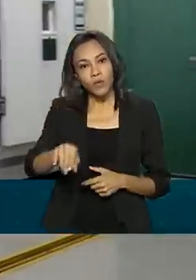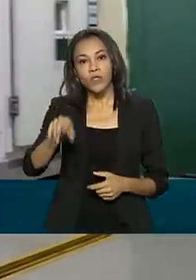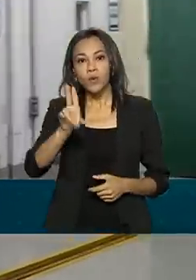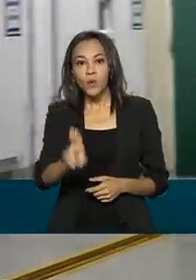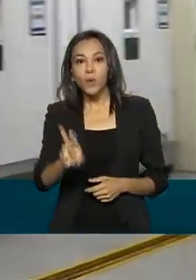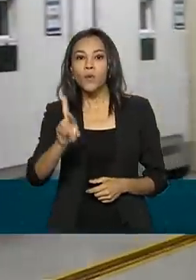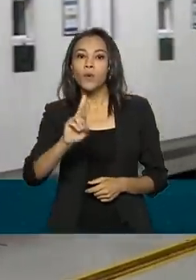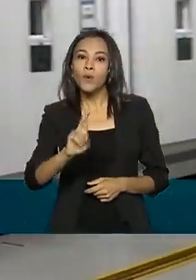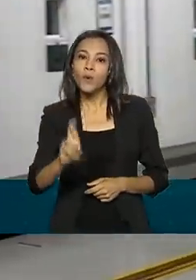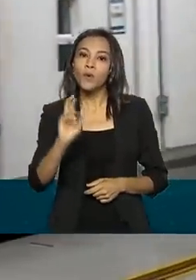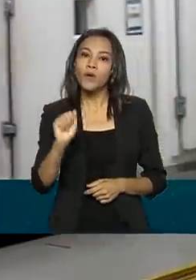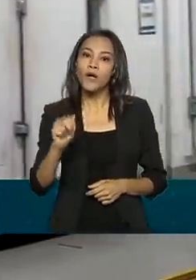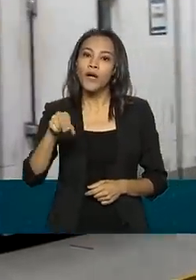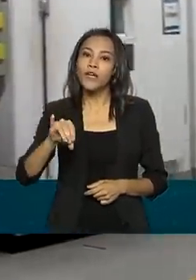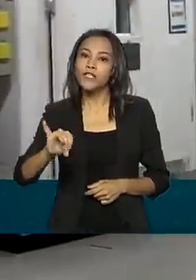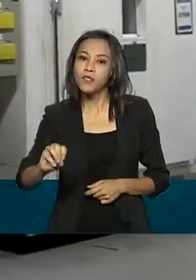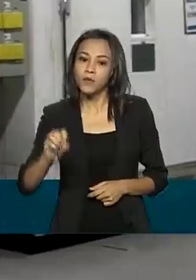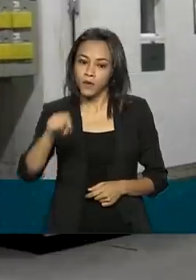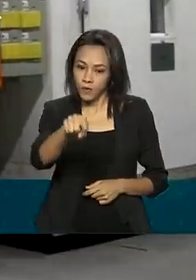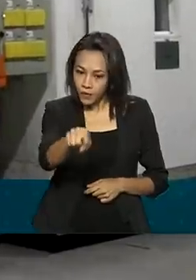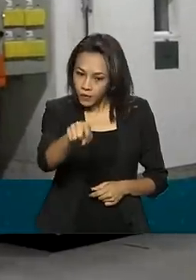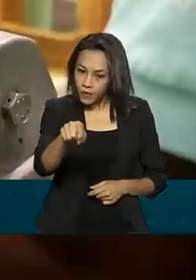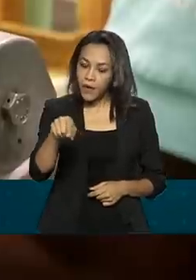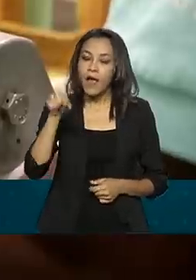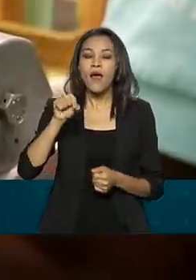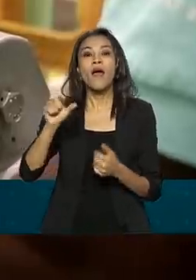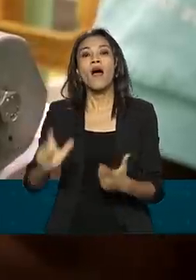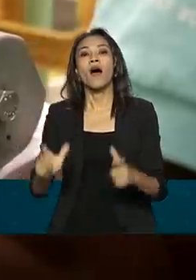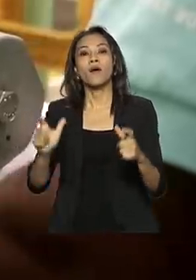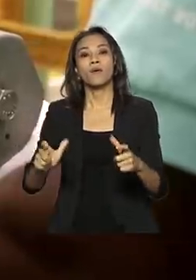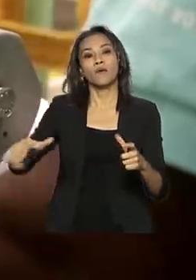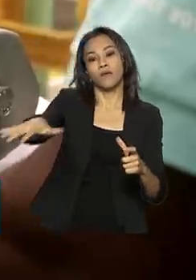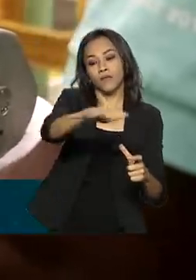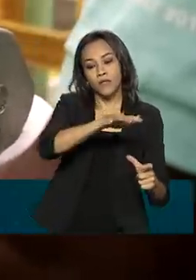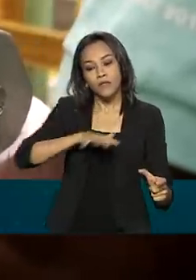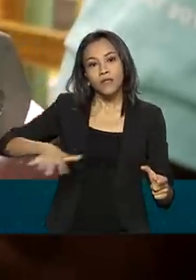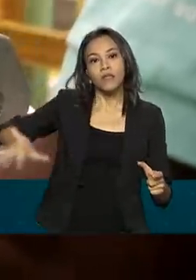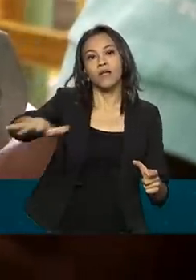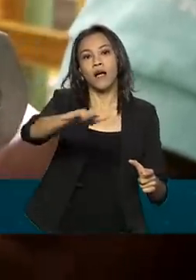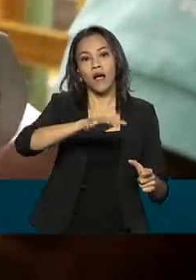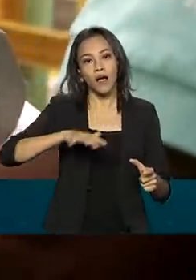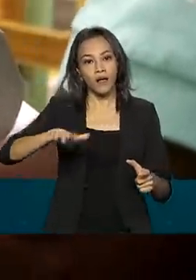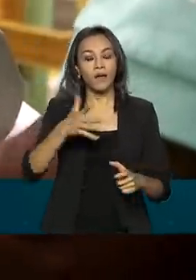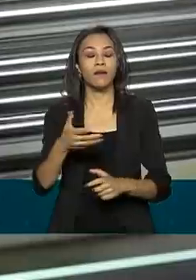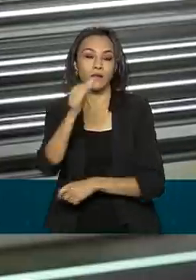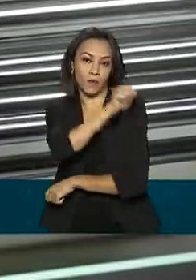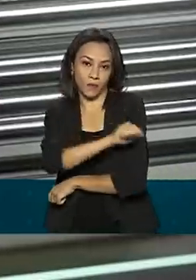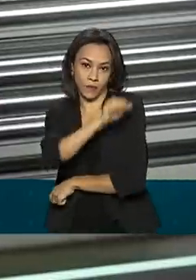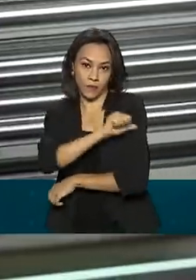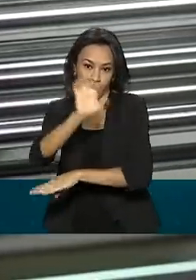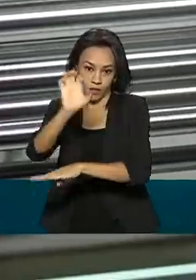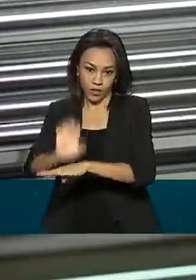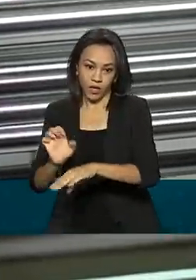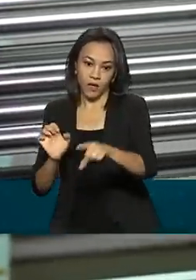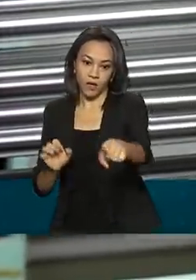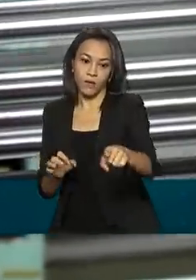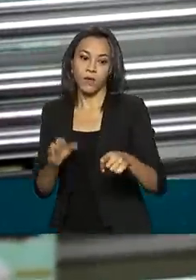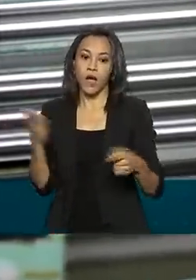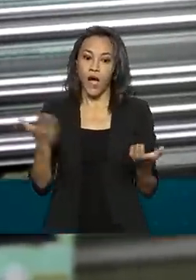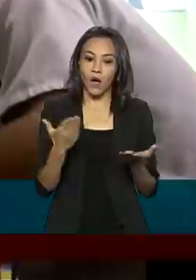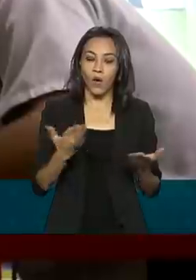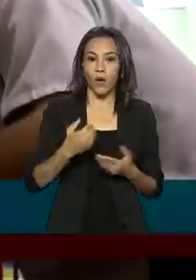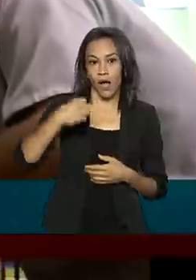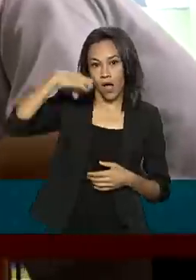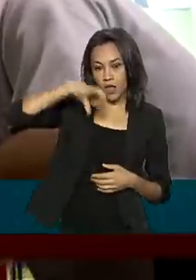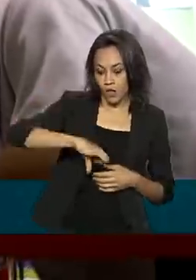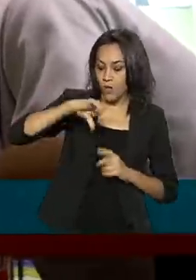Angra 1 é feita na fábrica de combustível nuclear em Resende, no Rio de Janeiro. Com a entrada em funcionamento da nona cascata